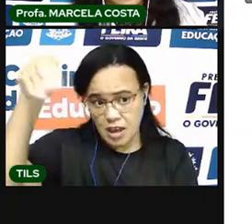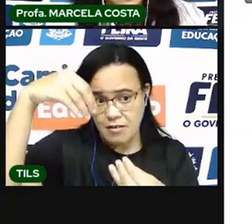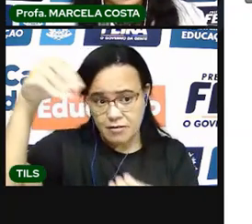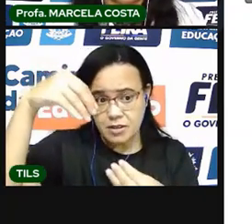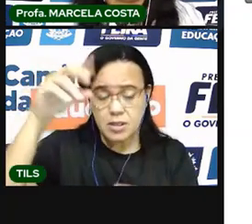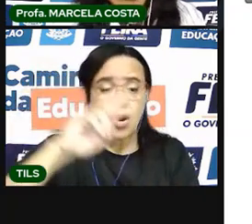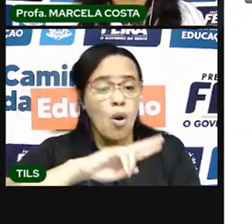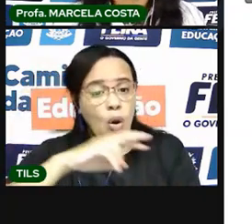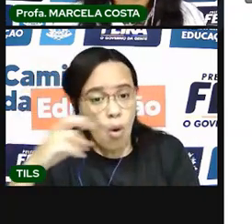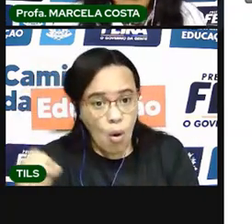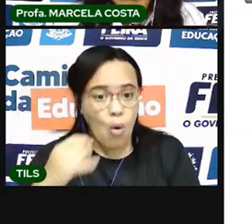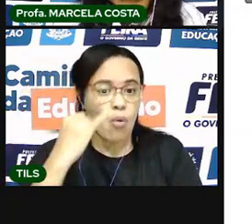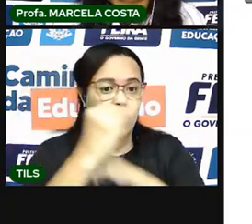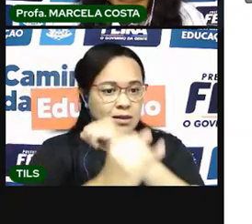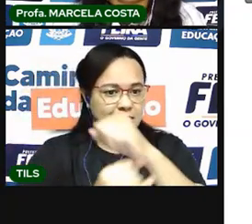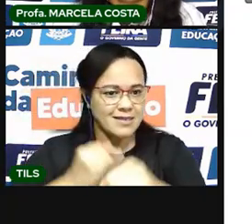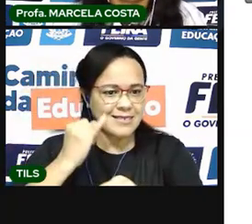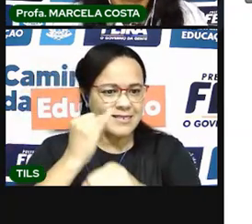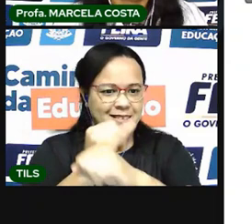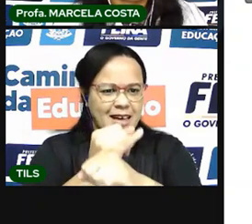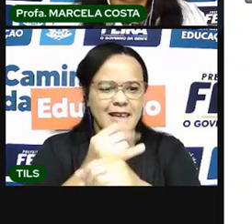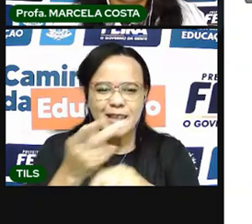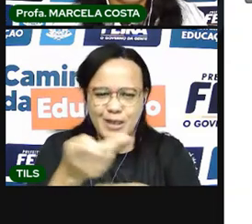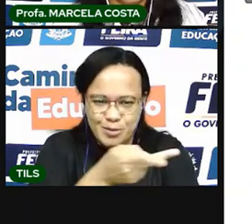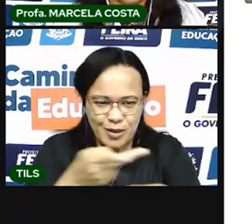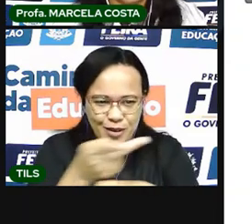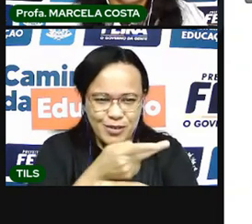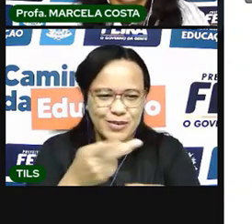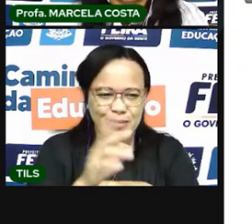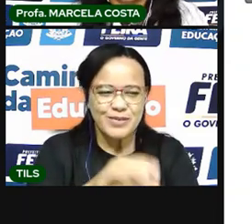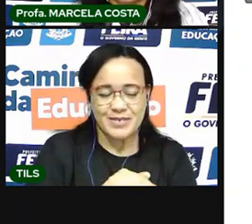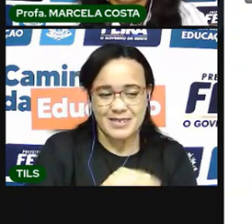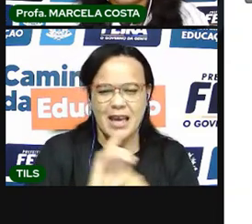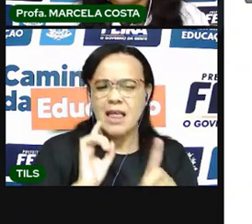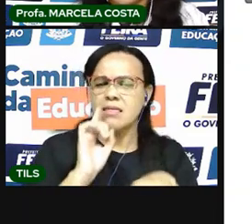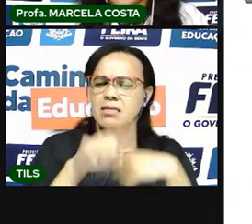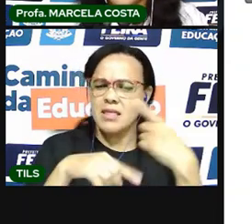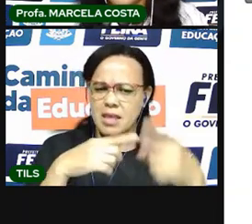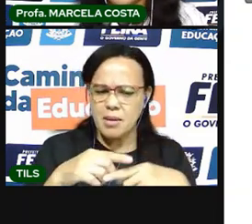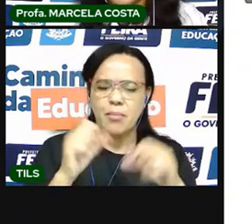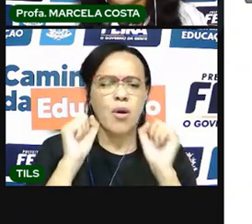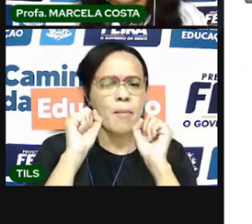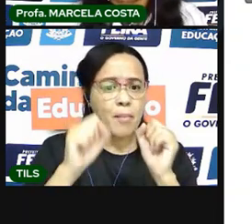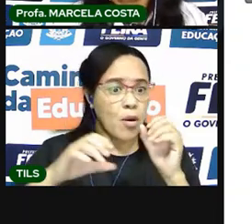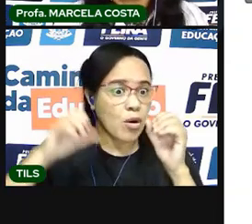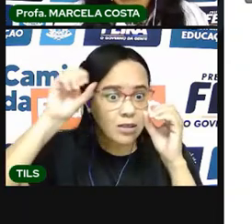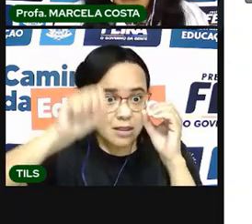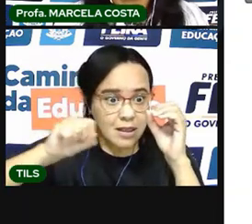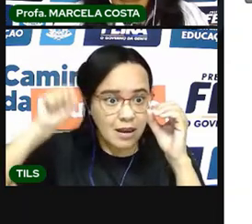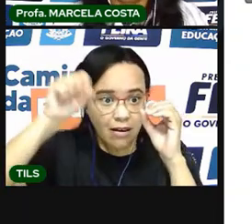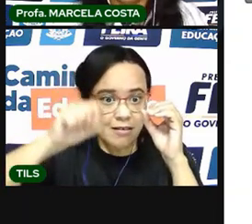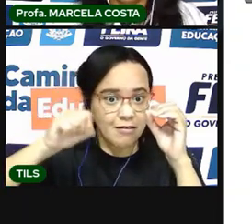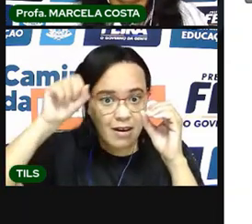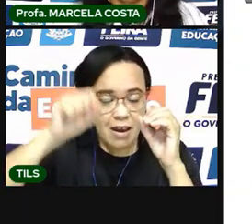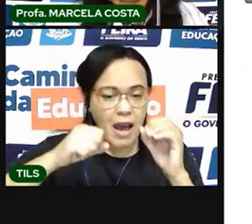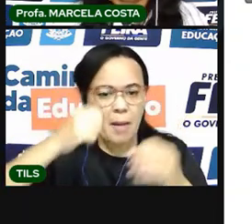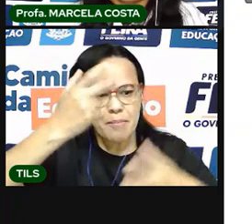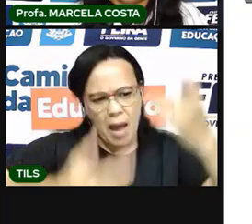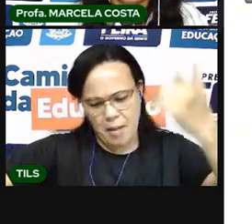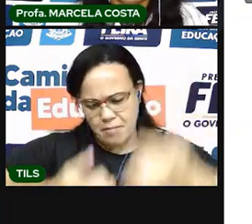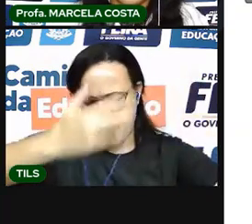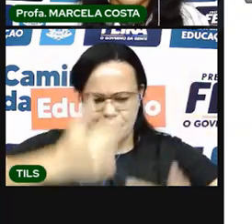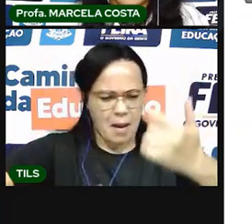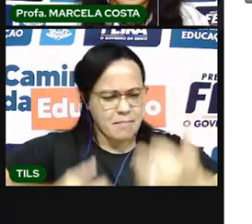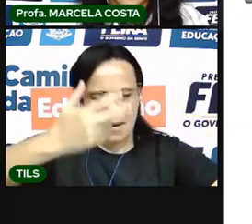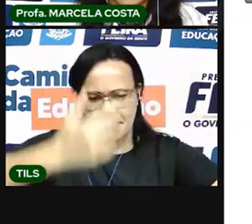Depois que você fazer essa pesquisa, você pode gravar um vídeo contando como